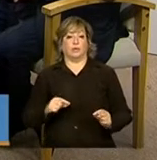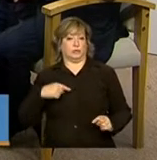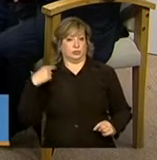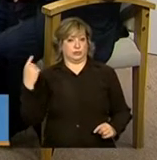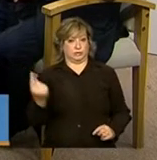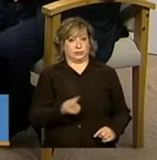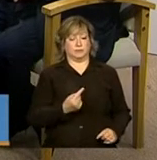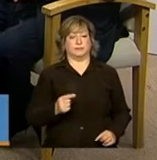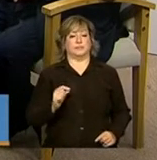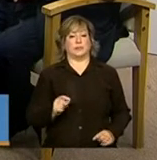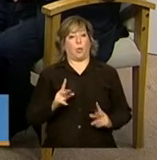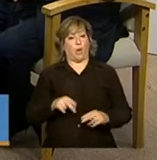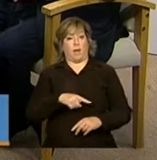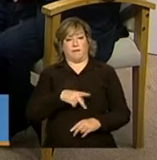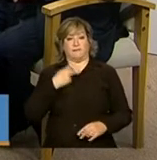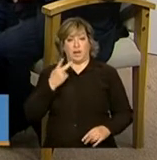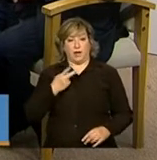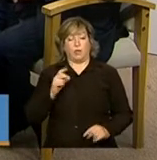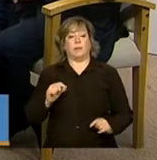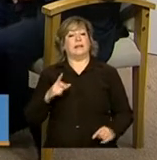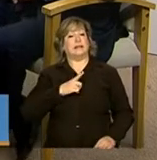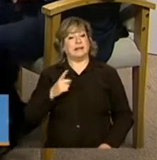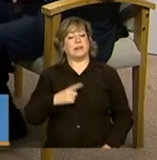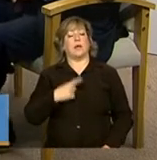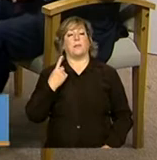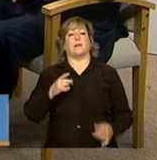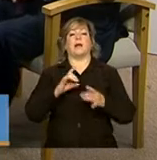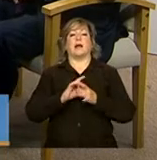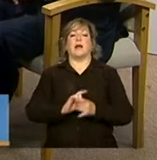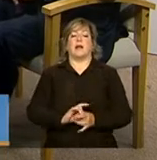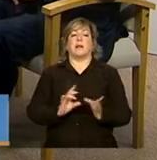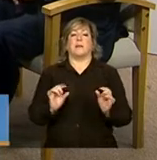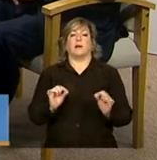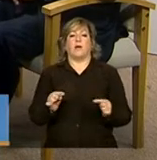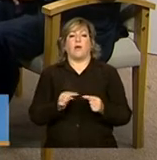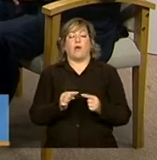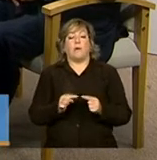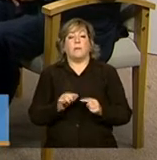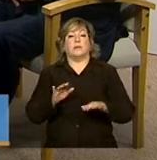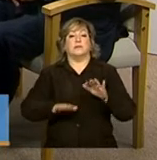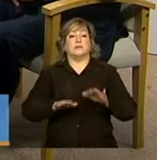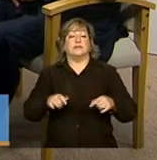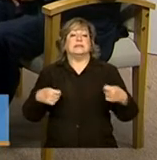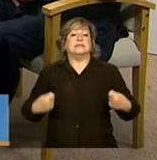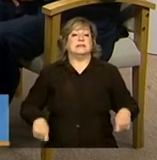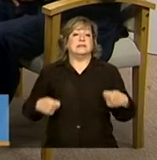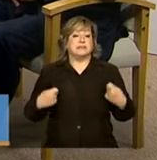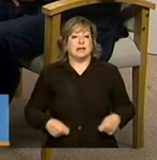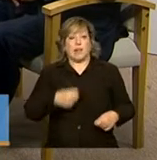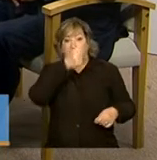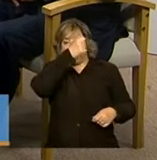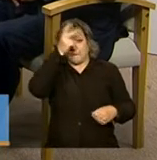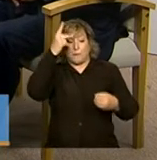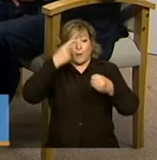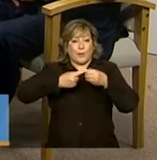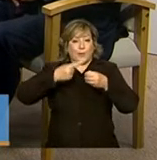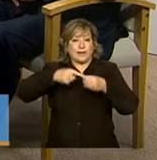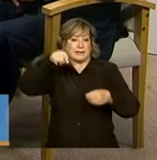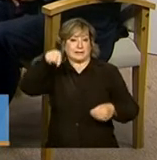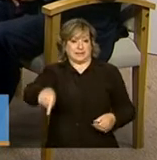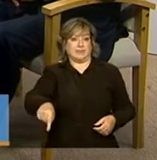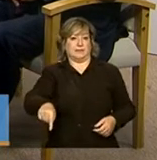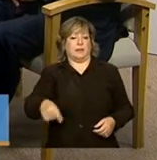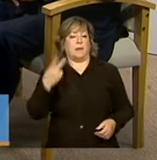como ele disse, há uma liberdade, de acordo com a necessidade do município, para se usar os recursos.